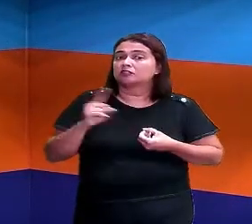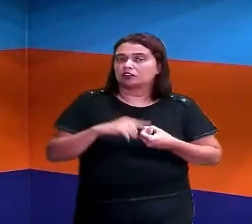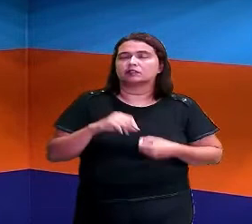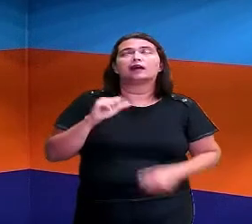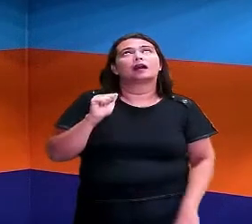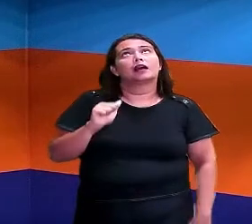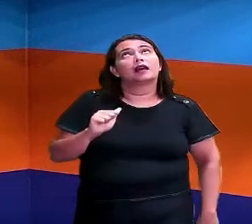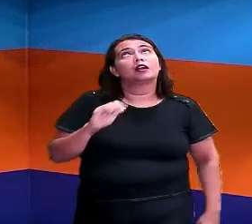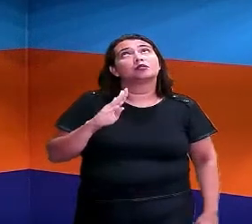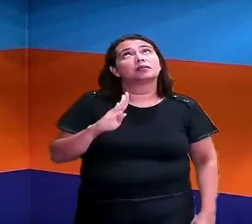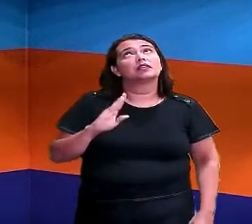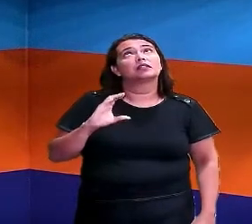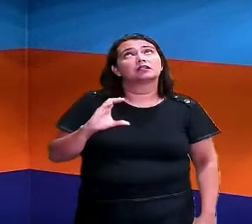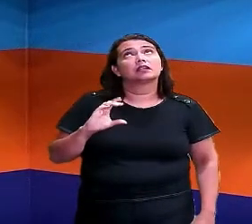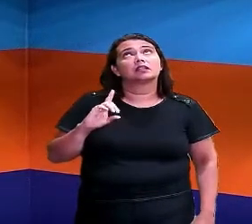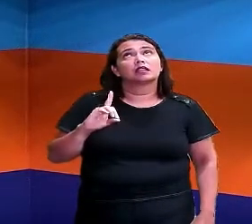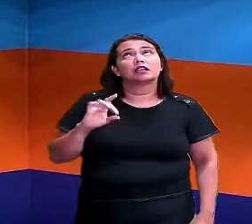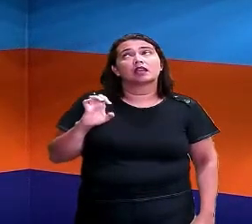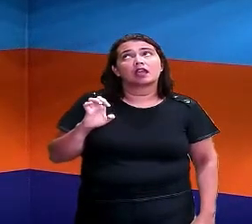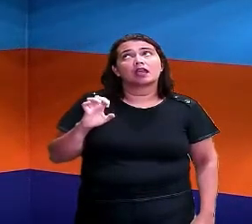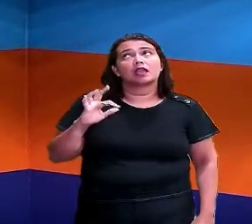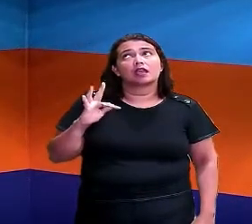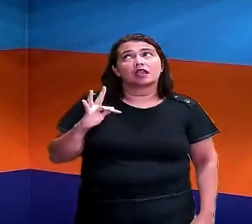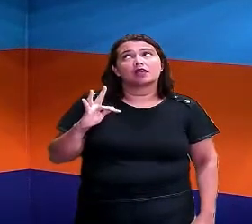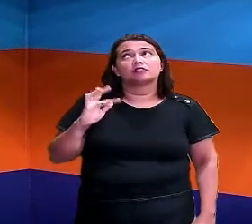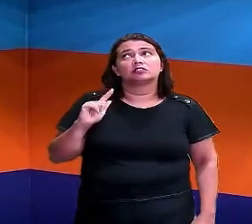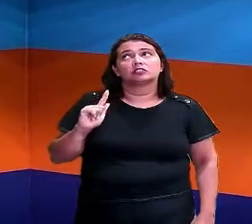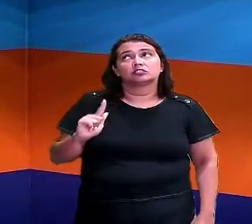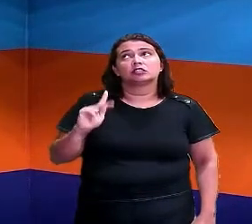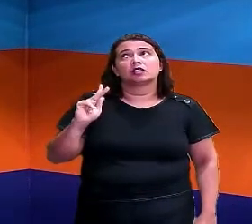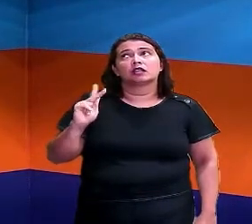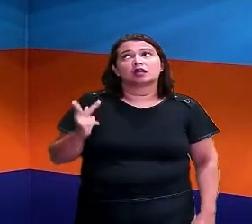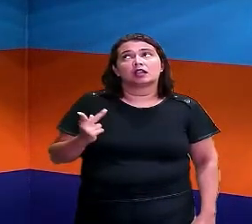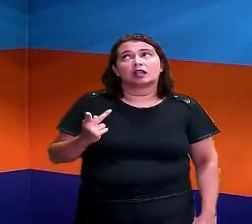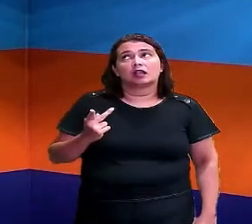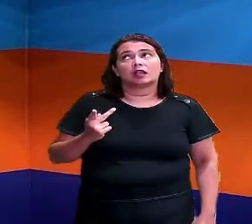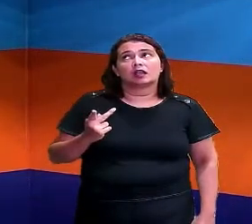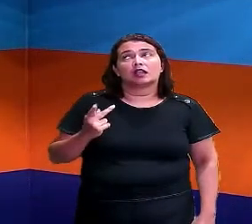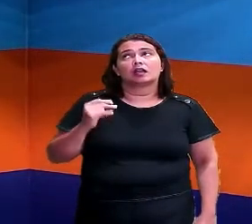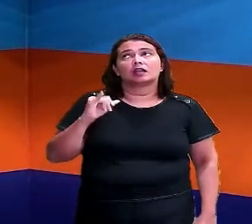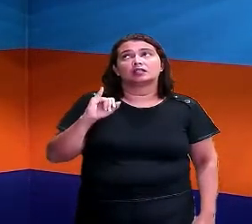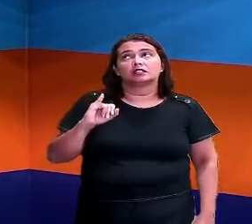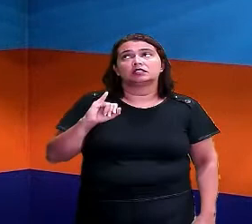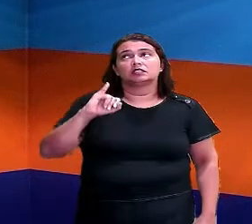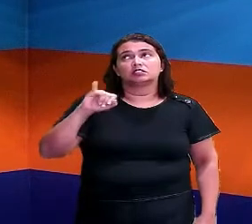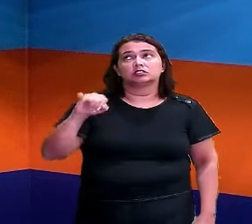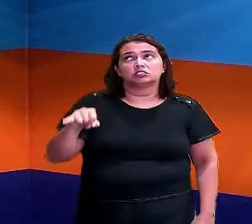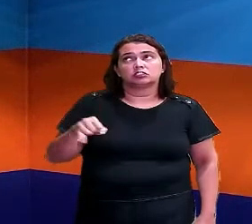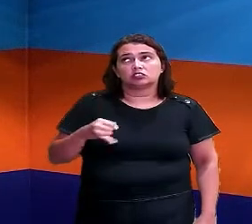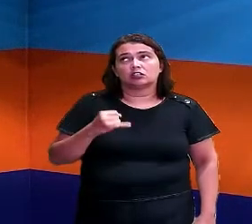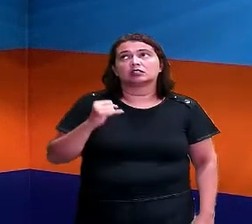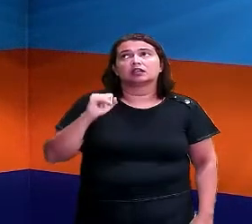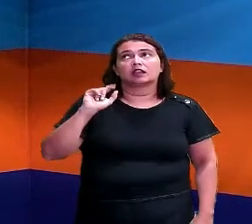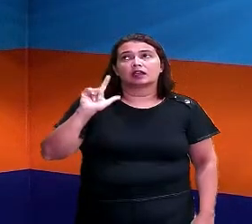inicia tudo de novo. A, B, C, D, E, F, G, H, I,